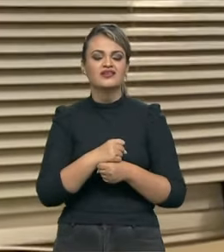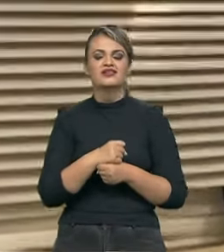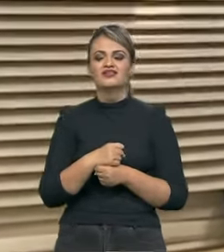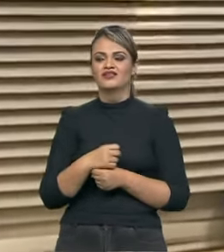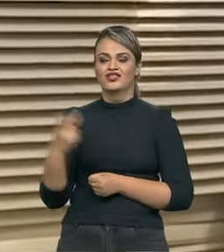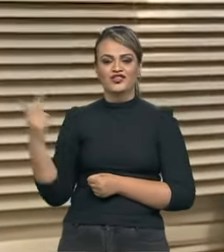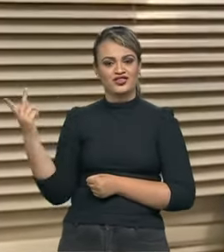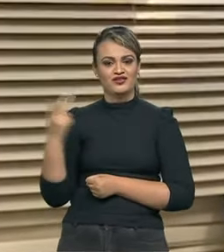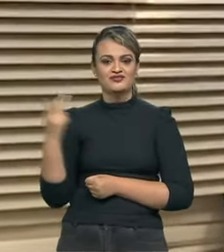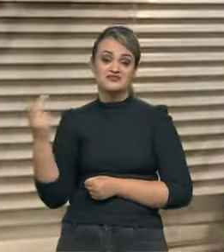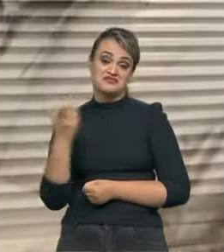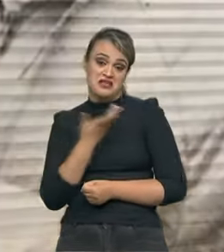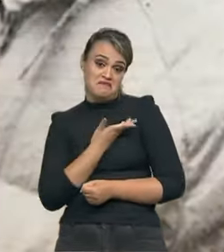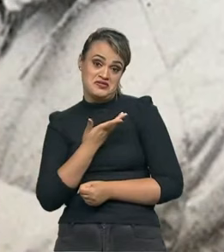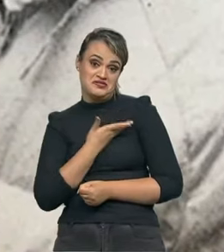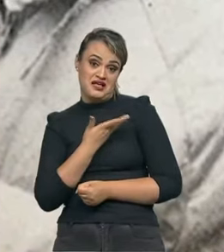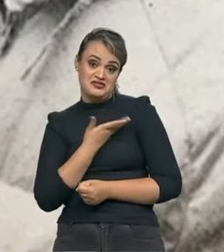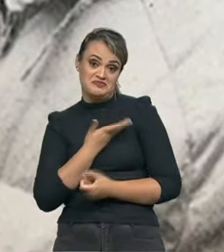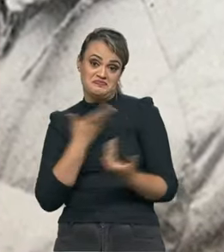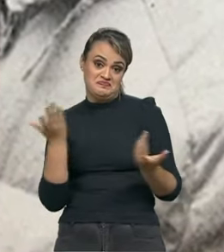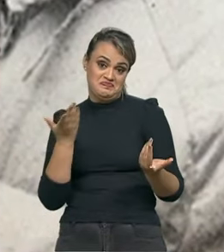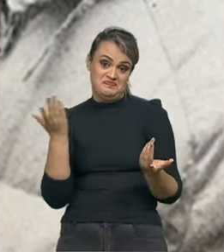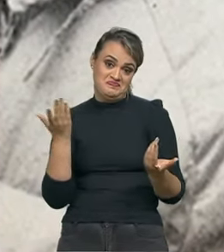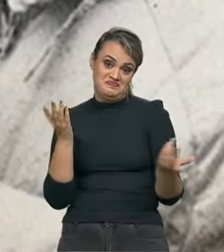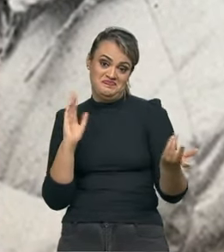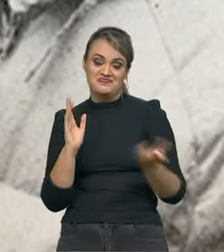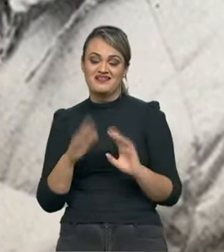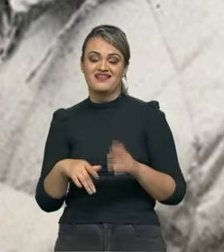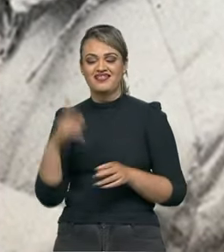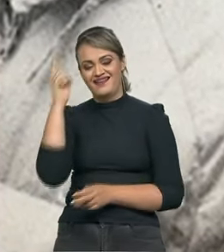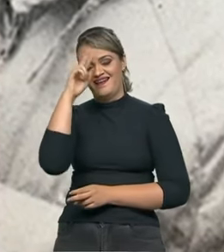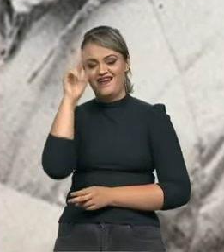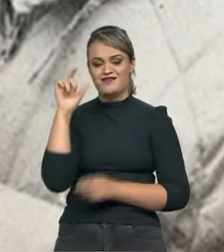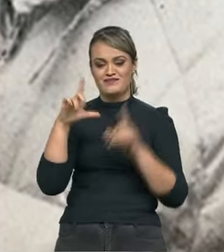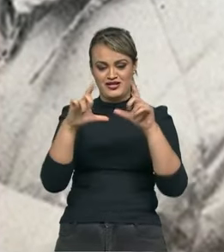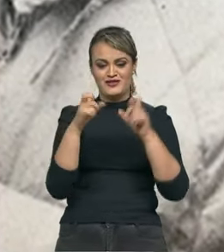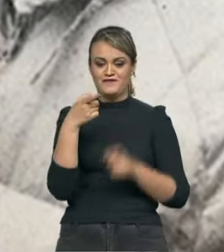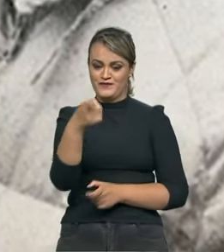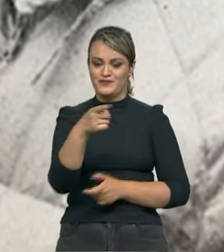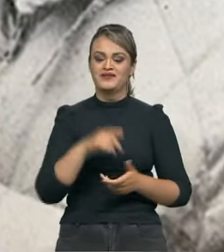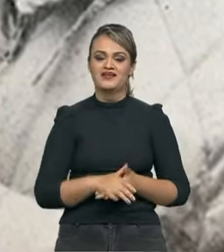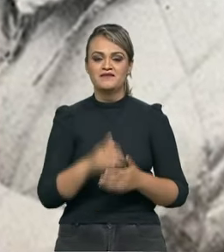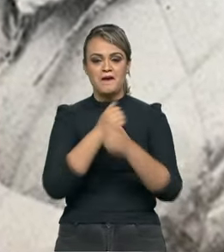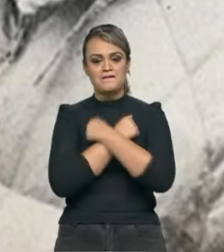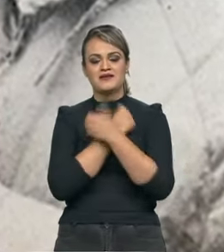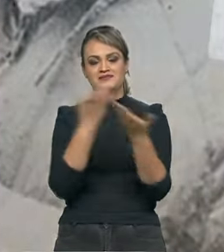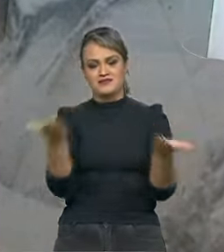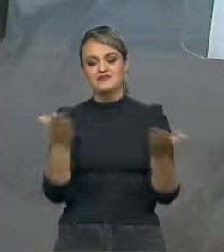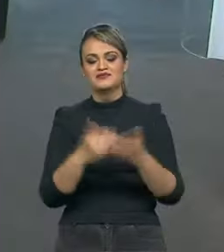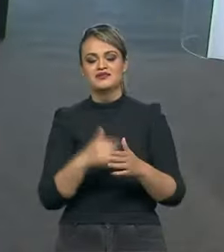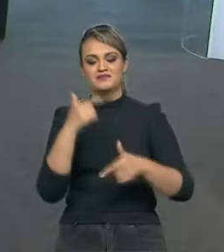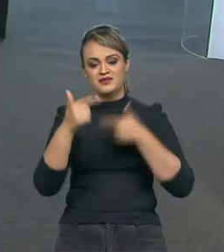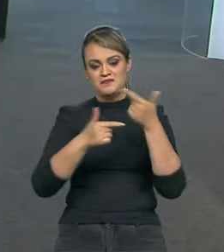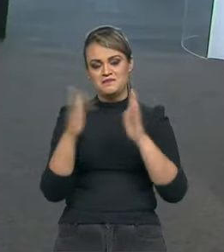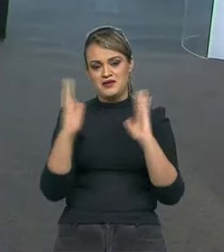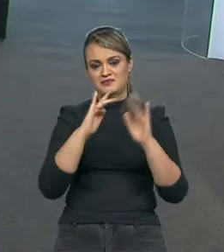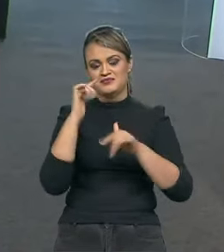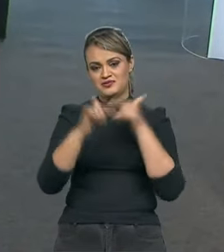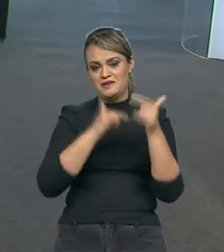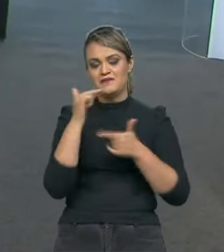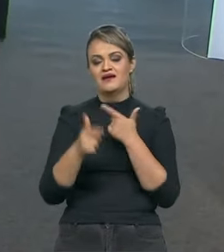viemos ser até bons amigos. Fica aqui essa lembrança. Um abraço para você, Nelson, pela sua carreira.